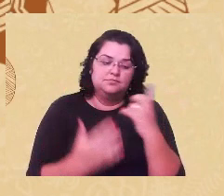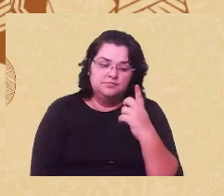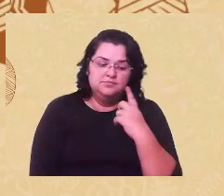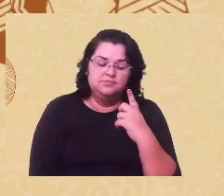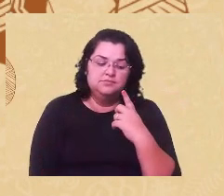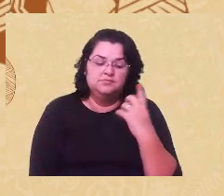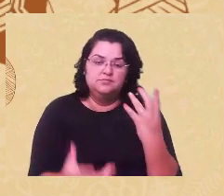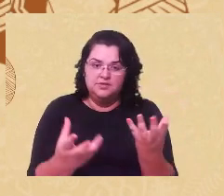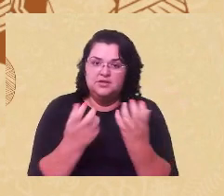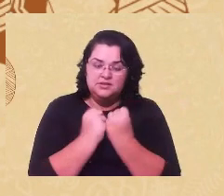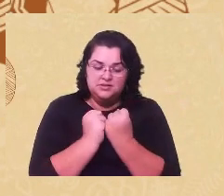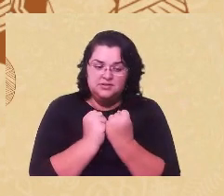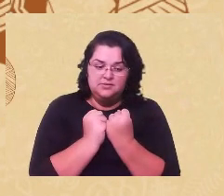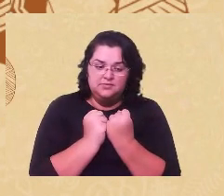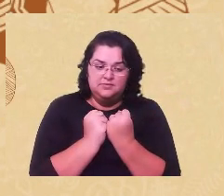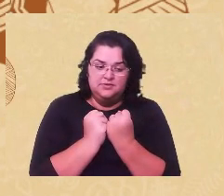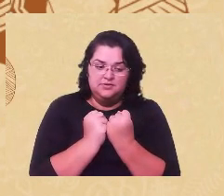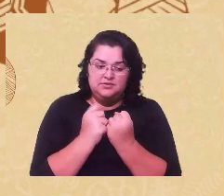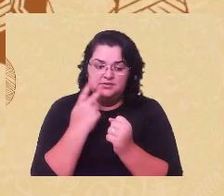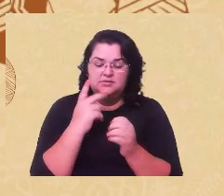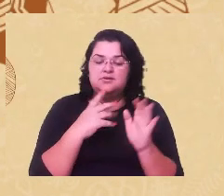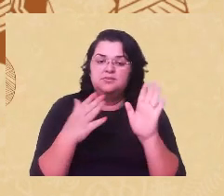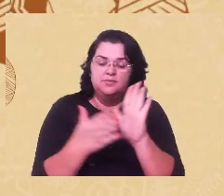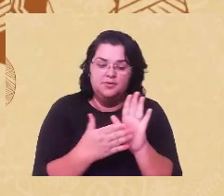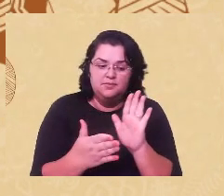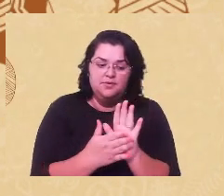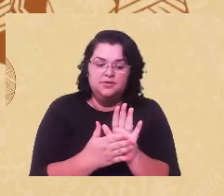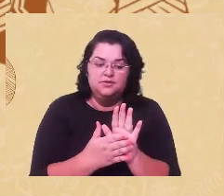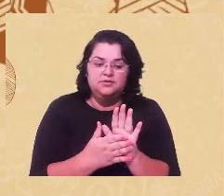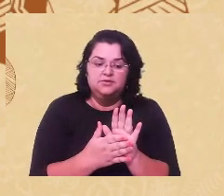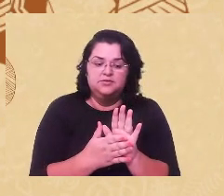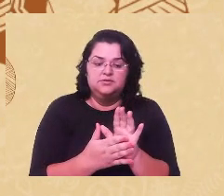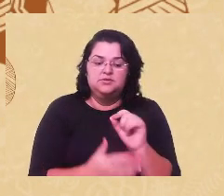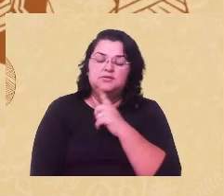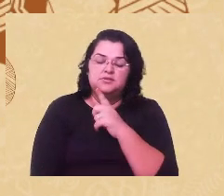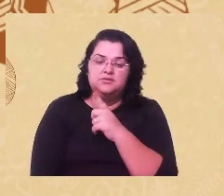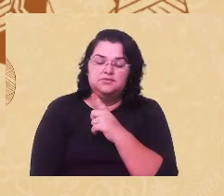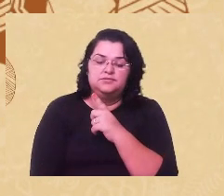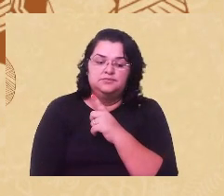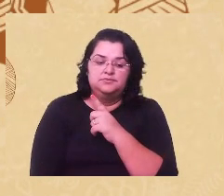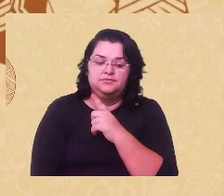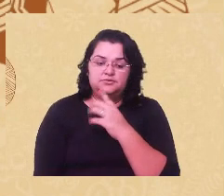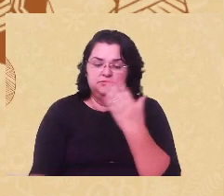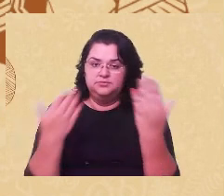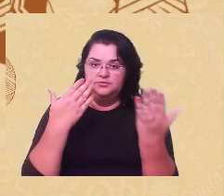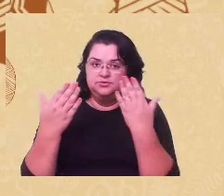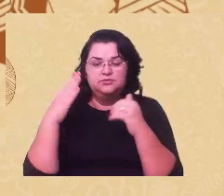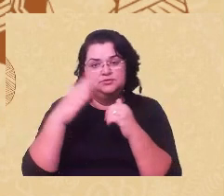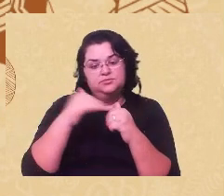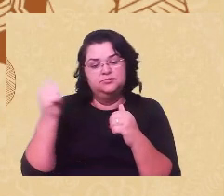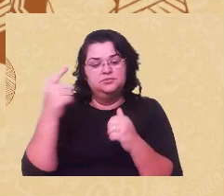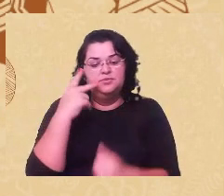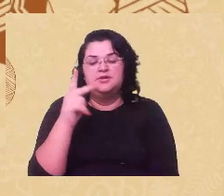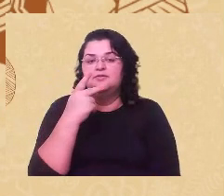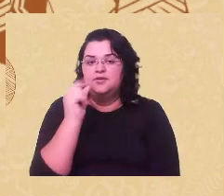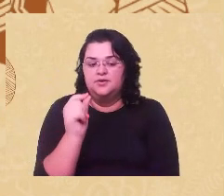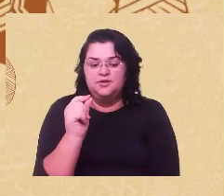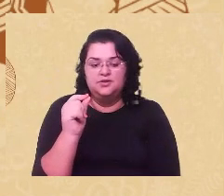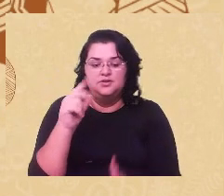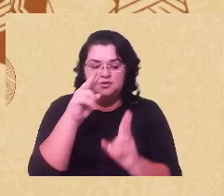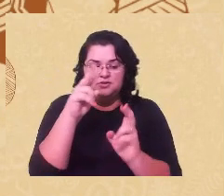recebem e, pior, se propõem. Recentemente, um psicólogo foi chamado para falar sobre o